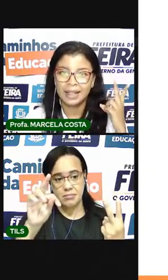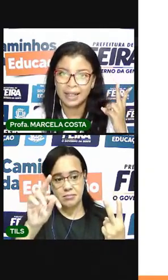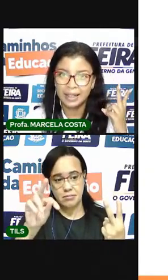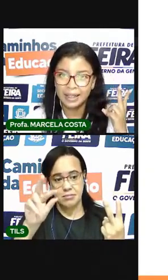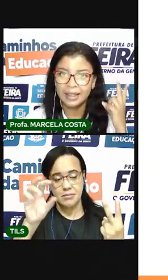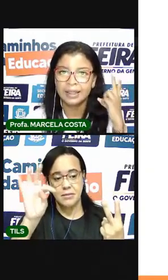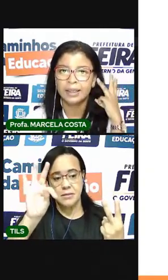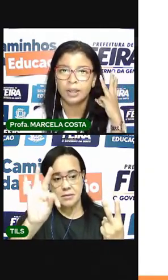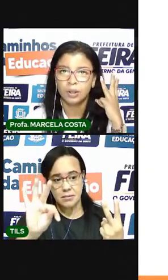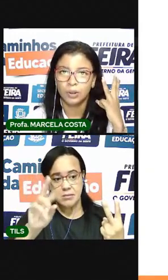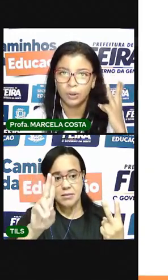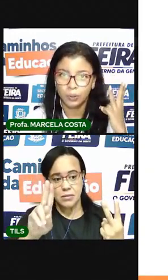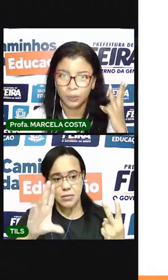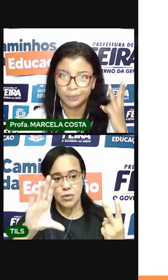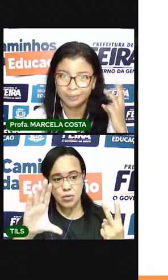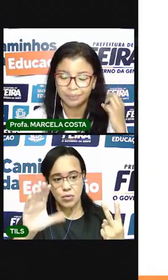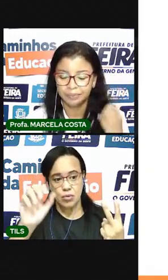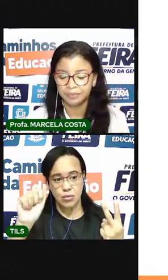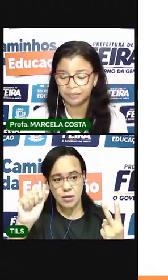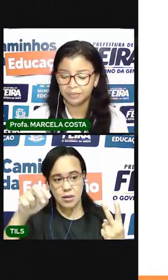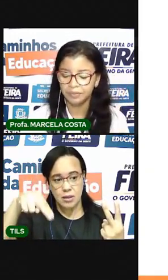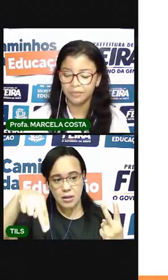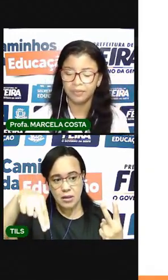Tu-ca-no.